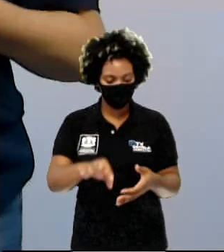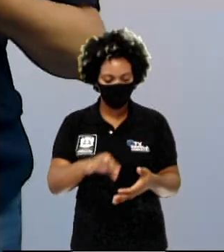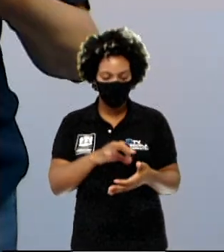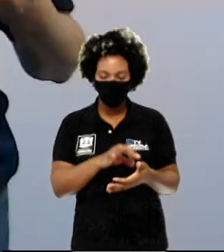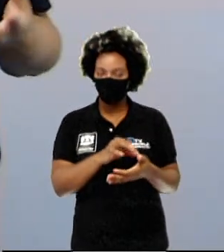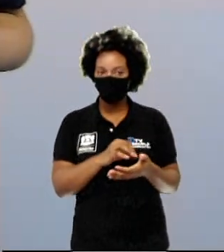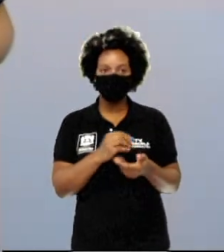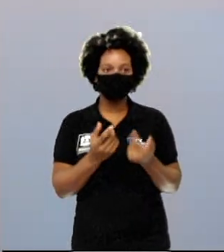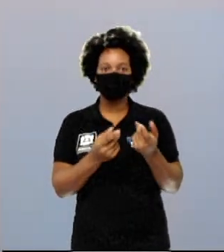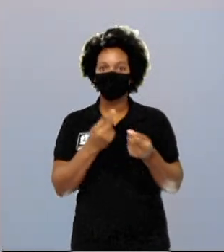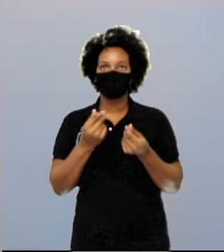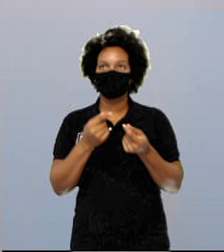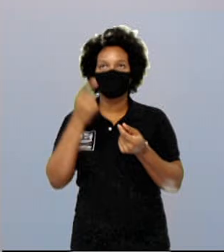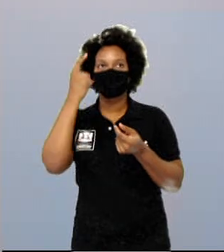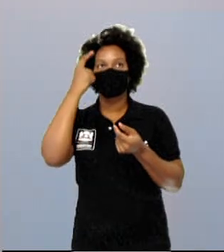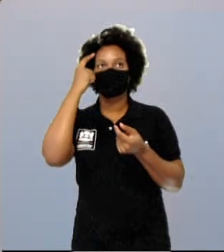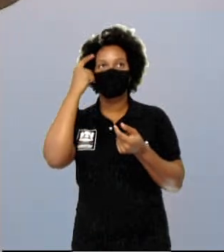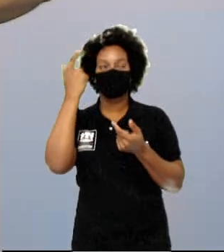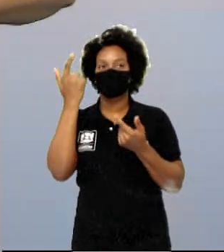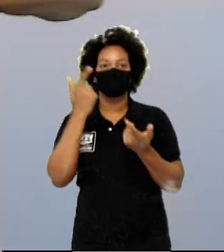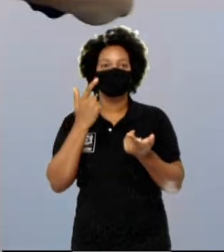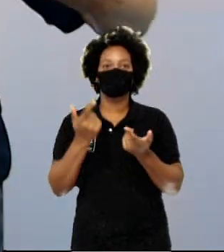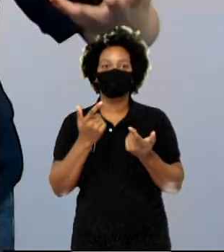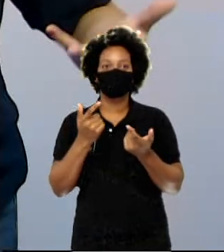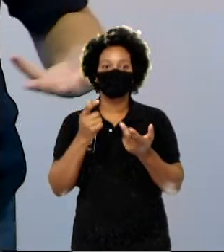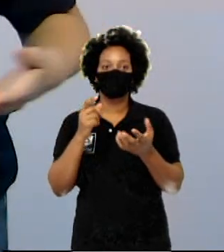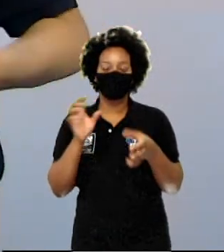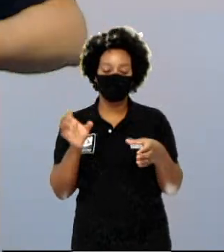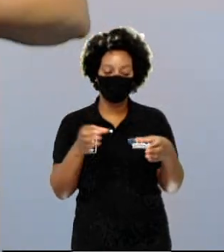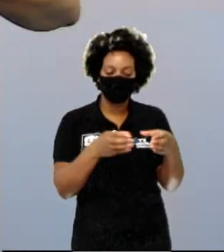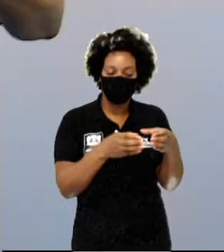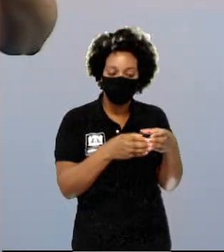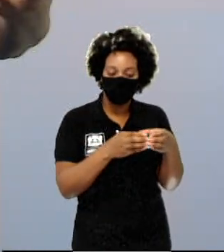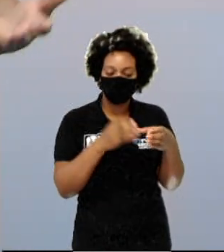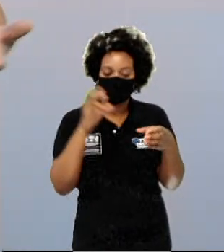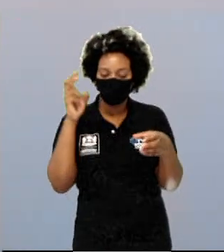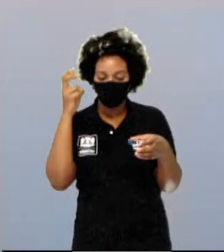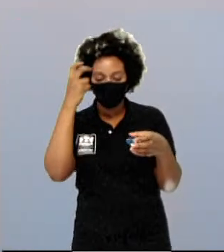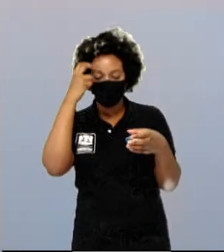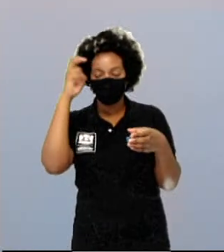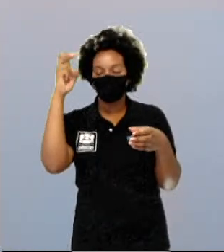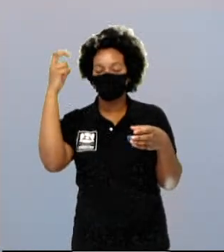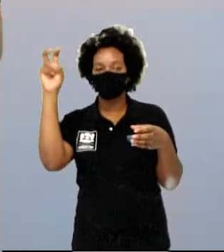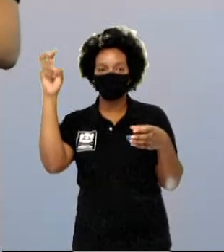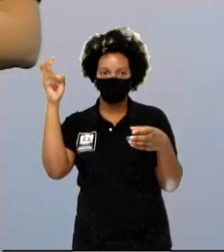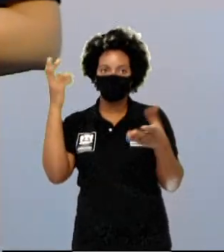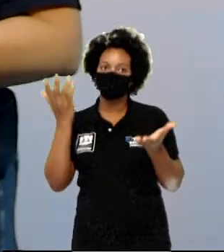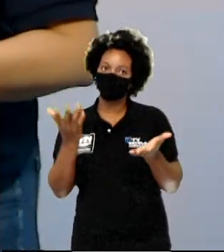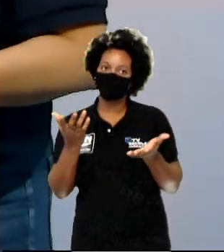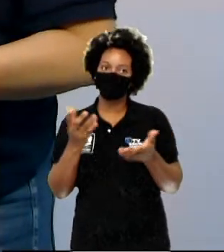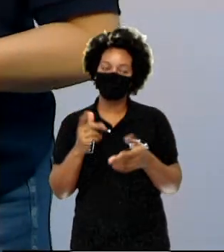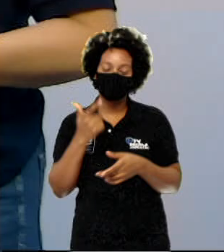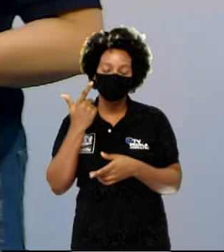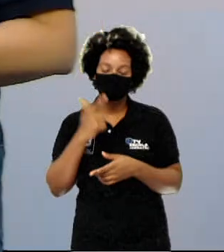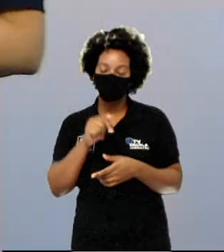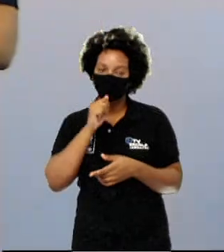Ainda não havia esse conhecimento dentro das culturas daqueles grupos humanos do Paleolítico.